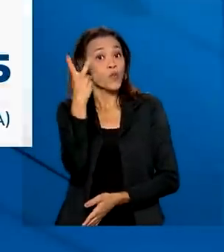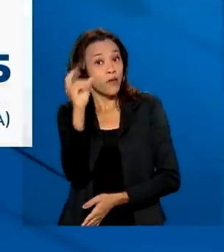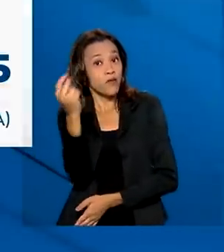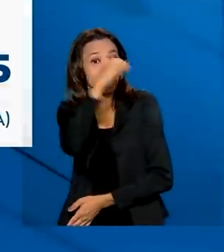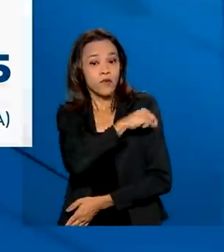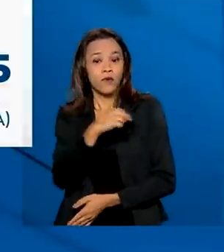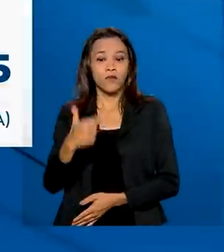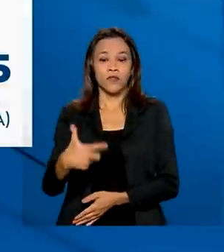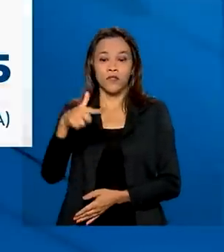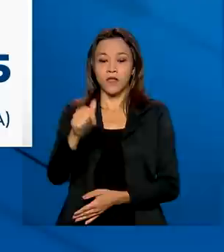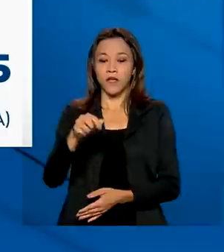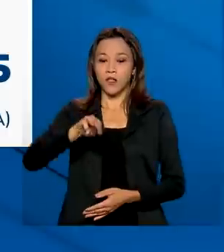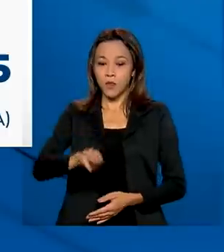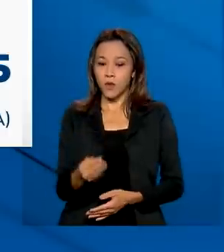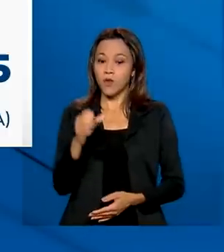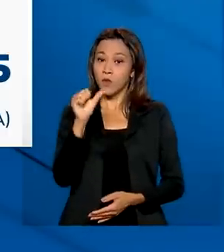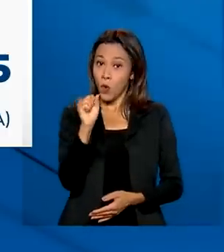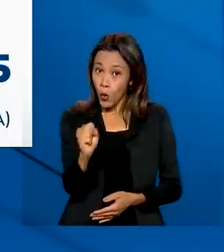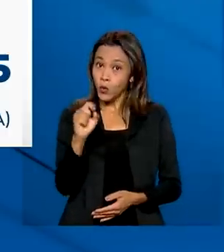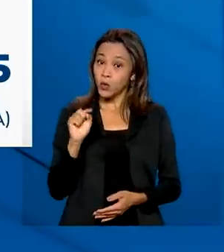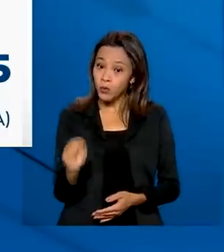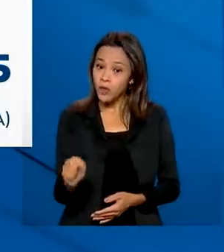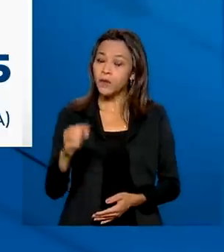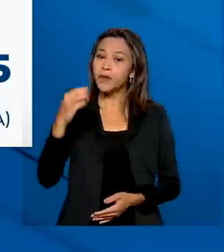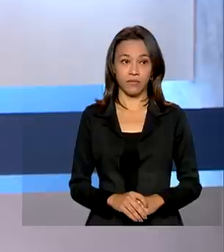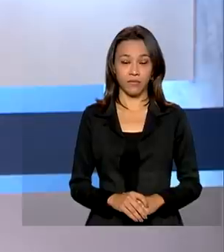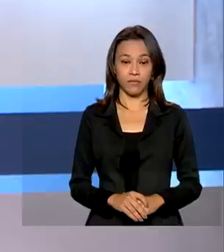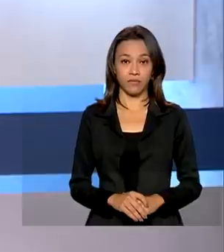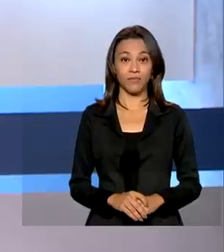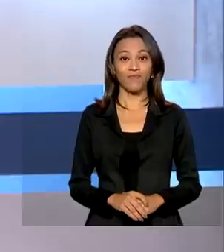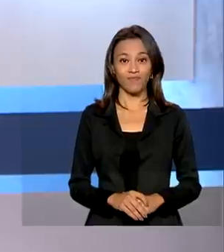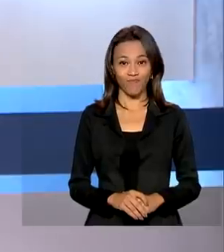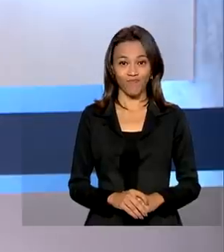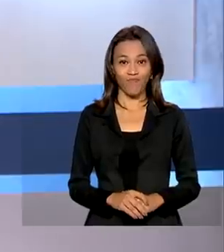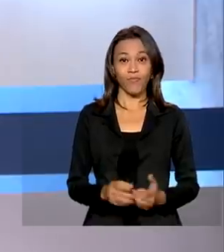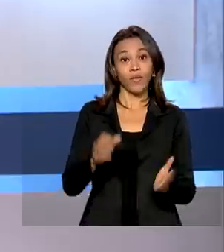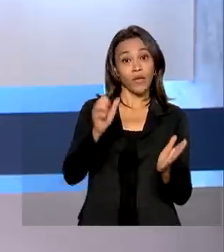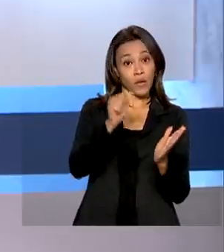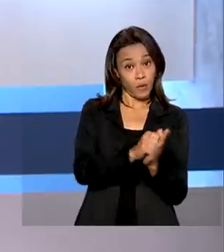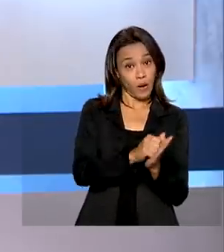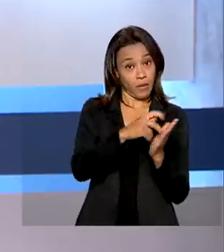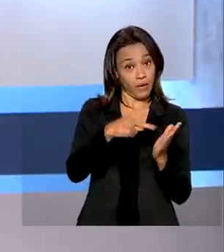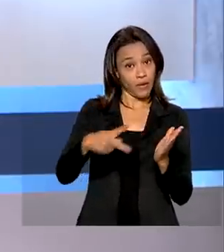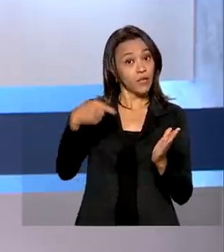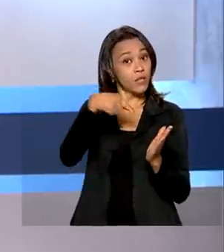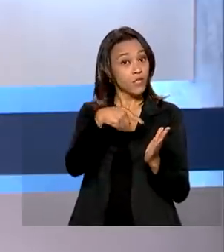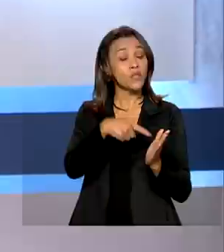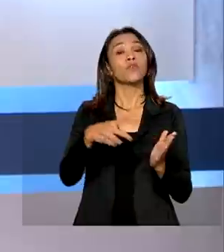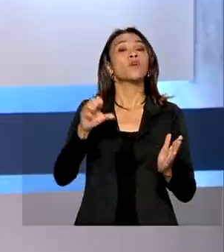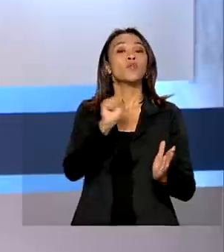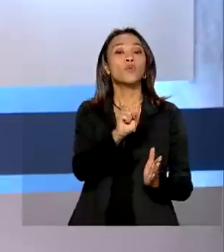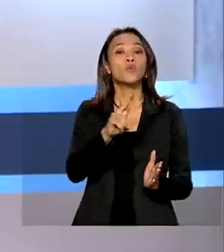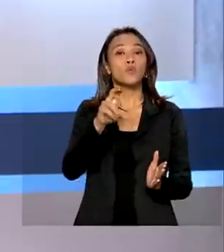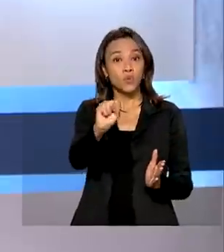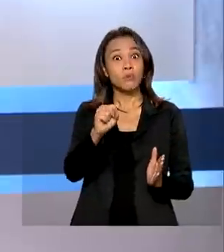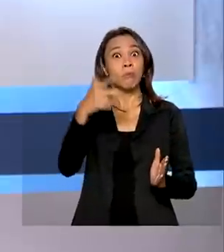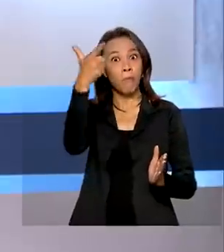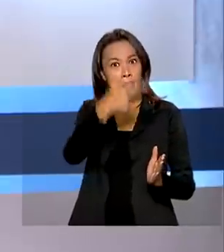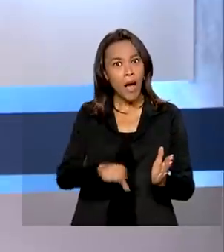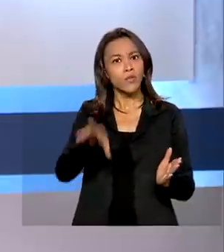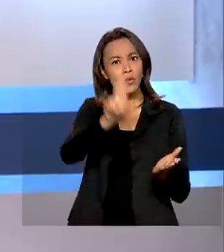milhões 8 mil e 35 pessoas. O aplicativo ConectSUS está ganhando cada vez mais